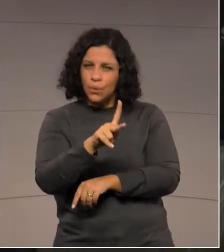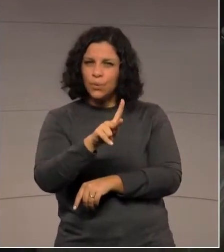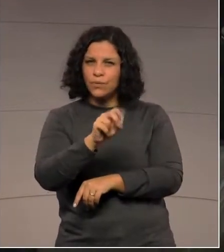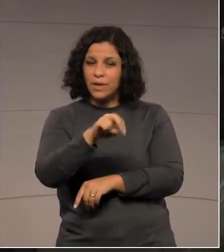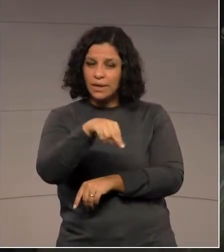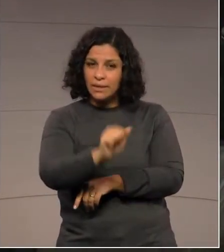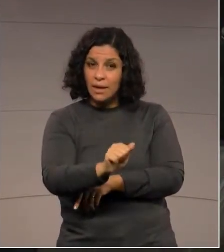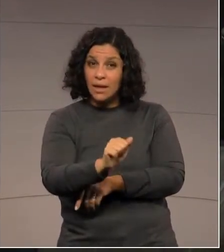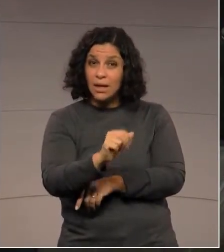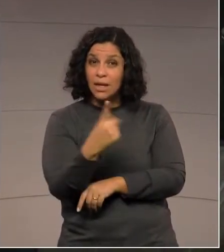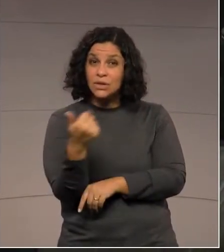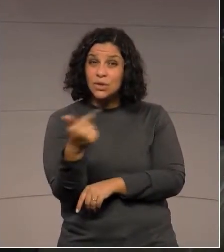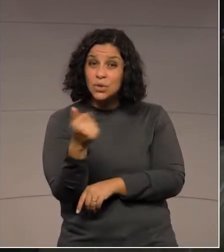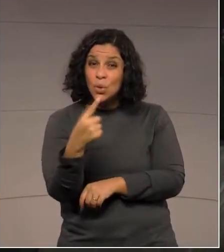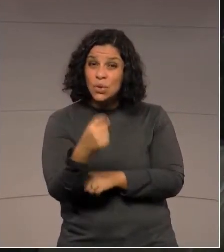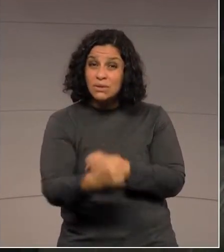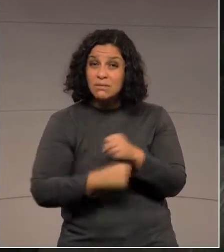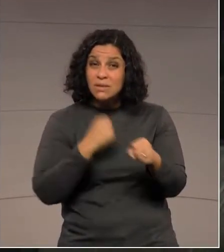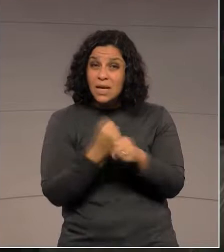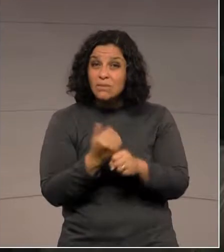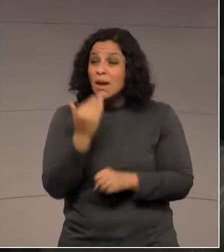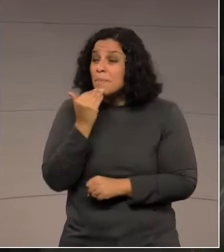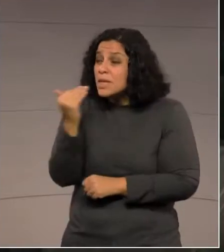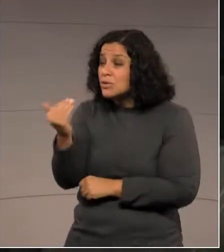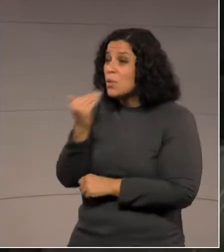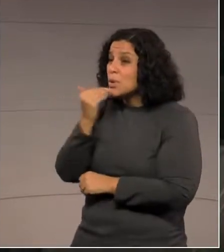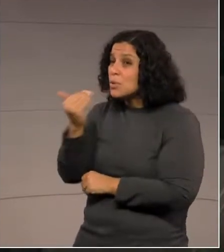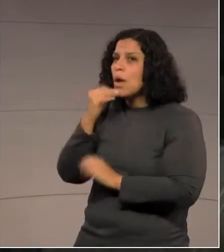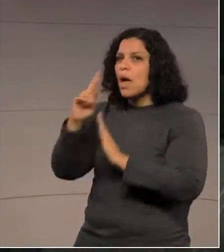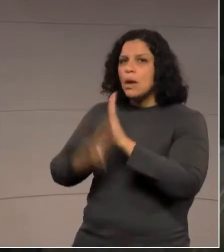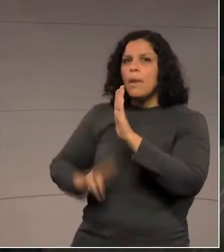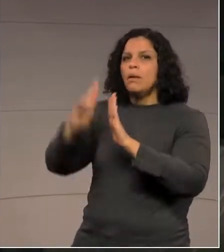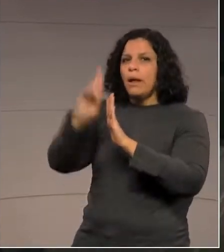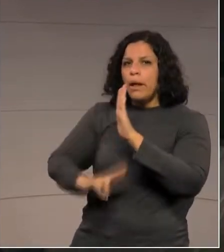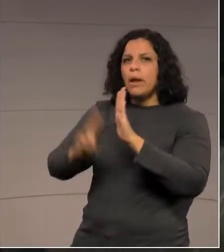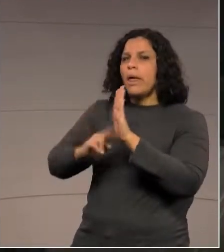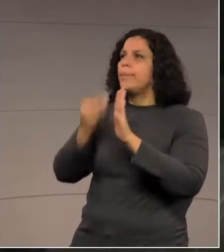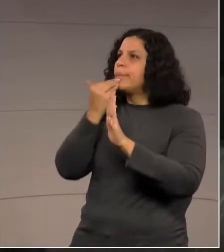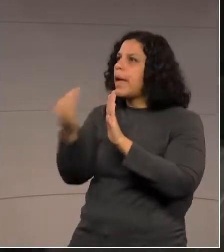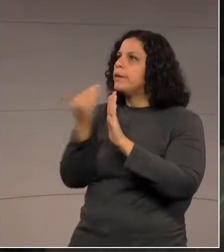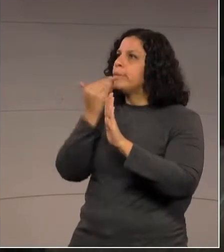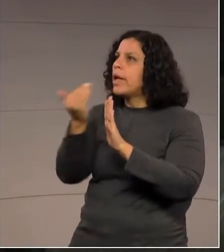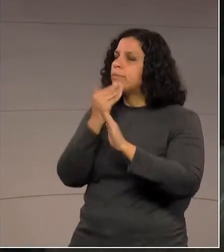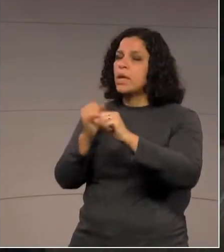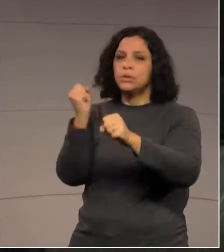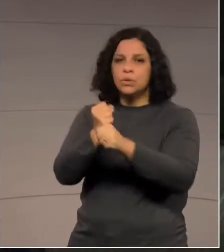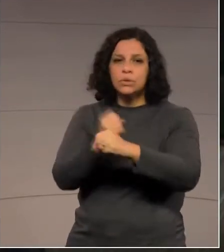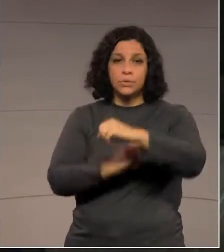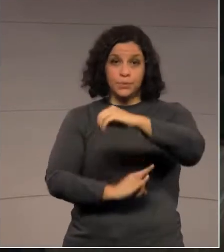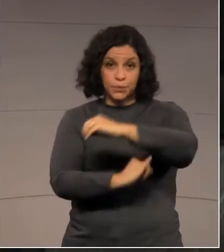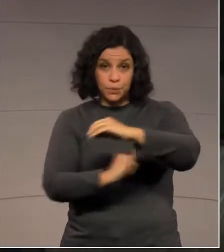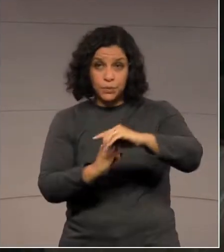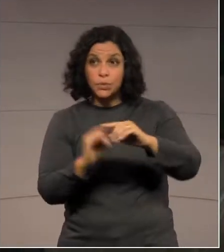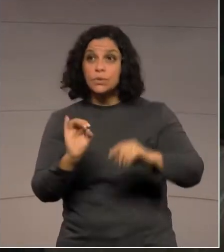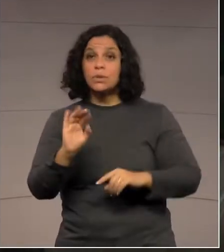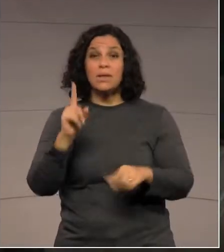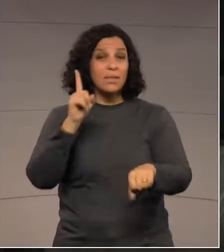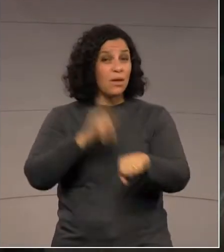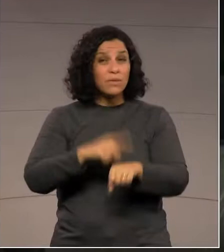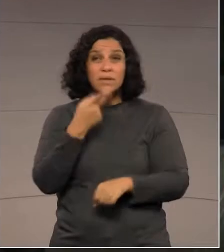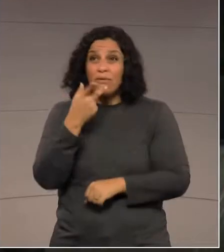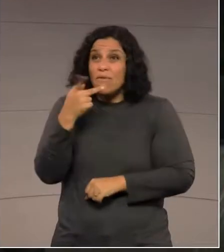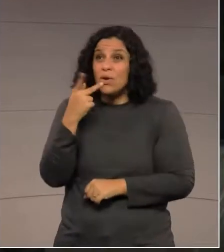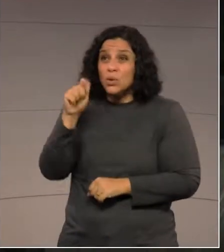Há mais de 12 anos já está fazendo esse pedido e eu tenho requerimento nessa casa, já pedindo essa ponte. Sabe, quando o senhor falou